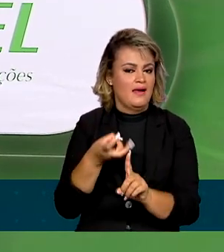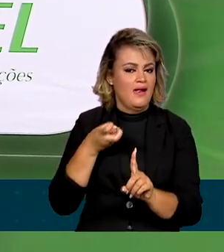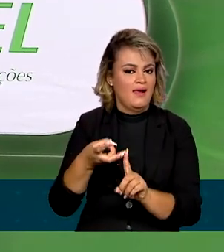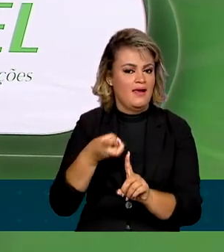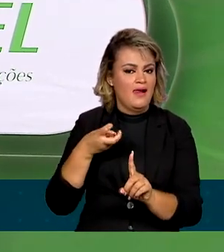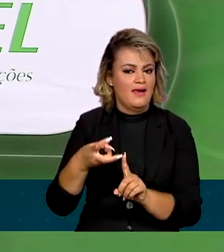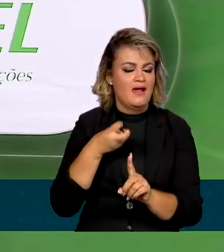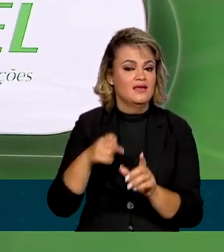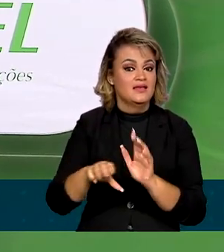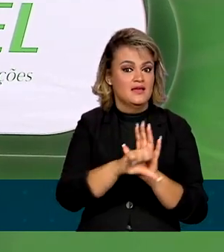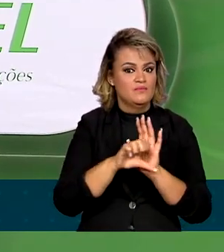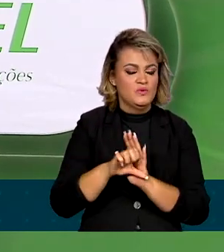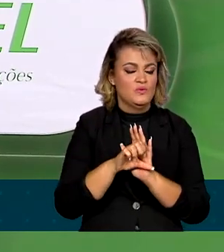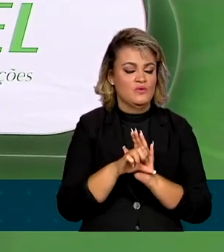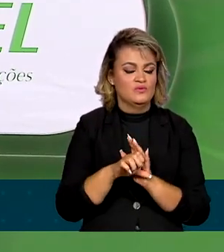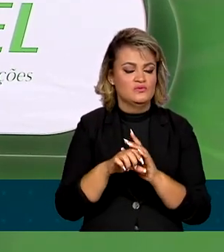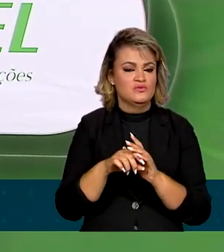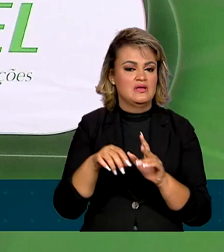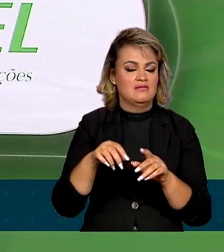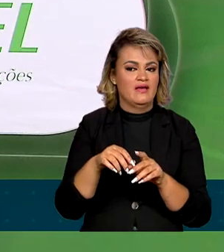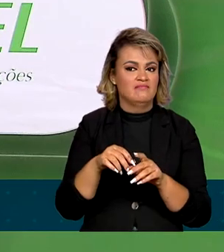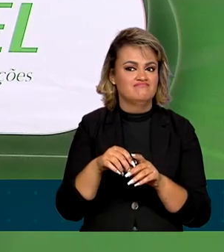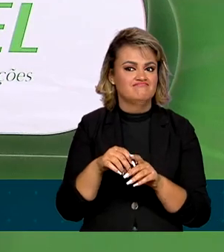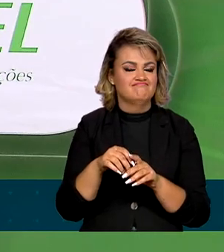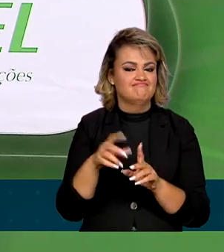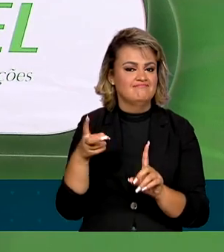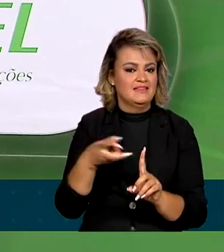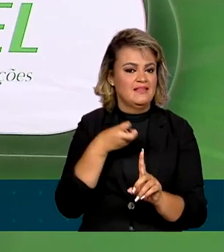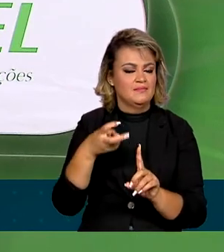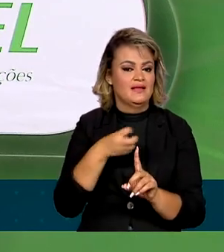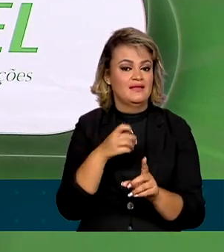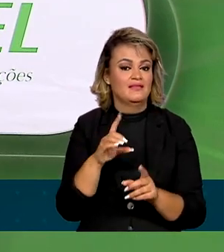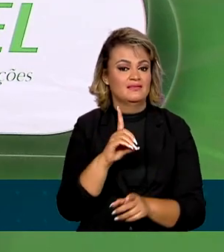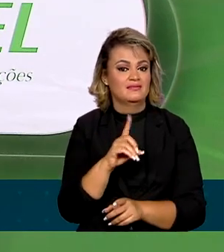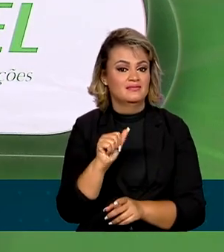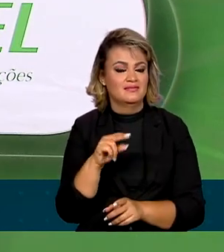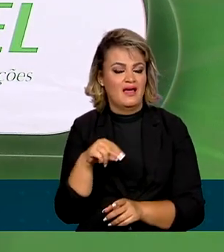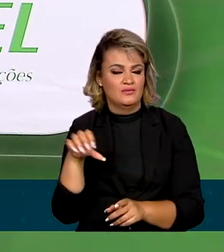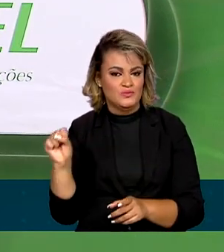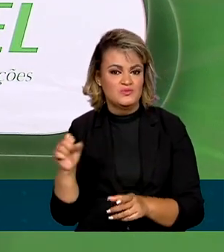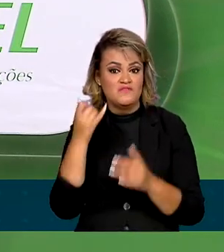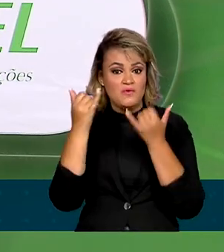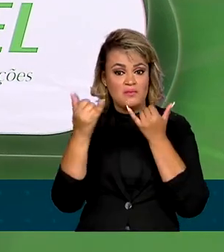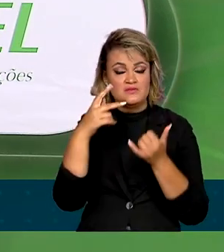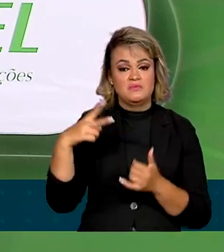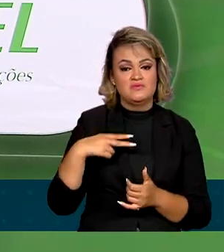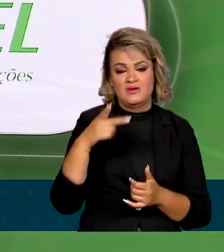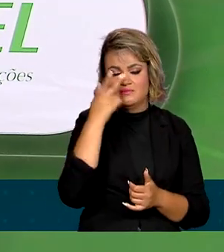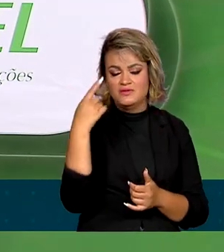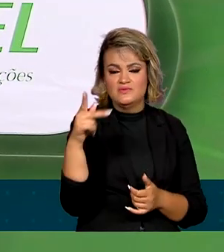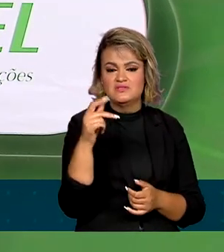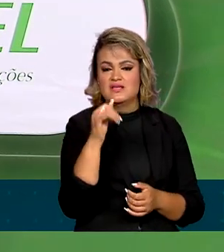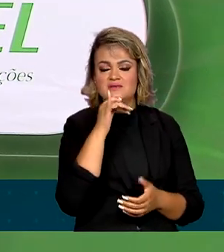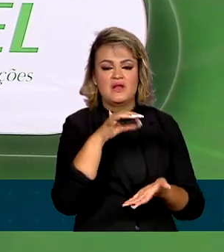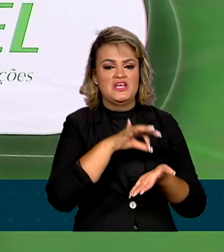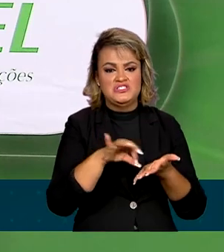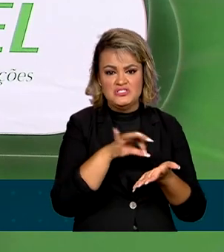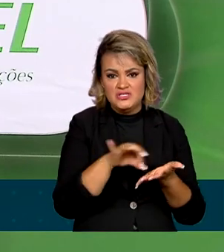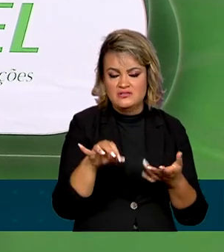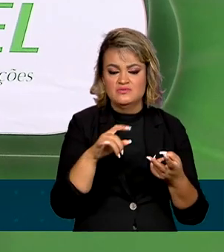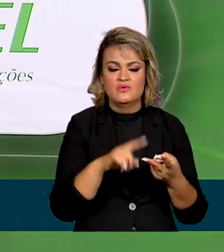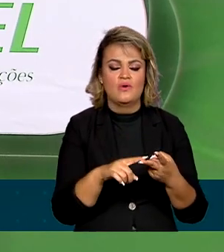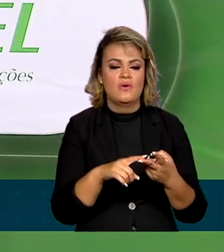criminosos assumam o controle do TV Box para a captura de dados e informações dos usuários, como registros financeiros